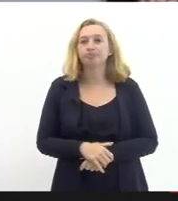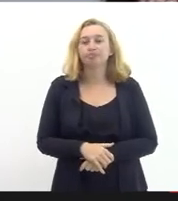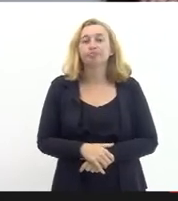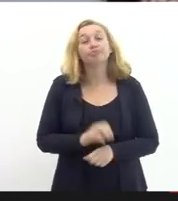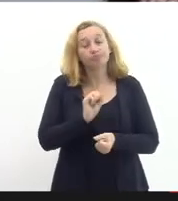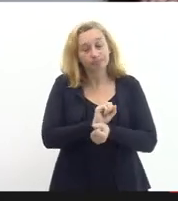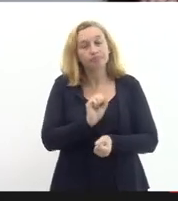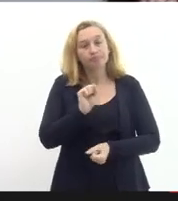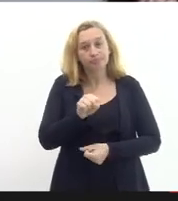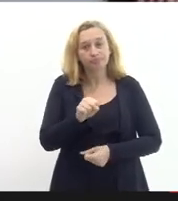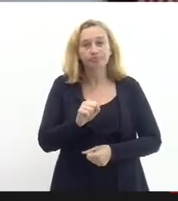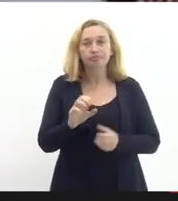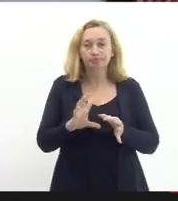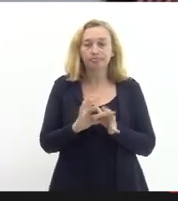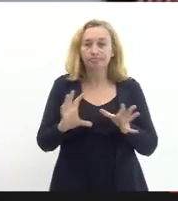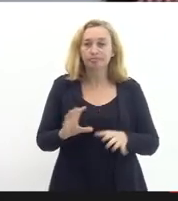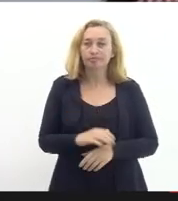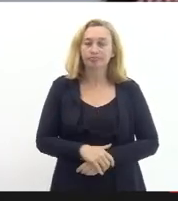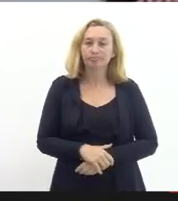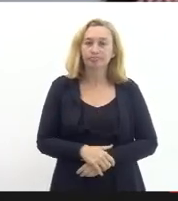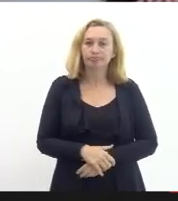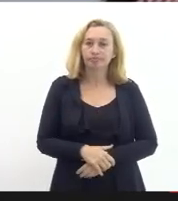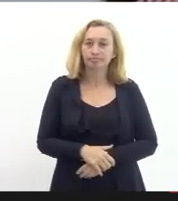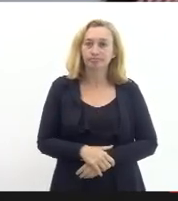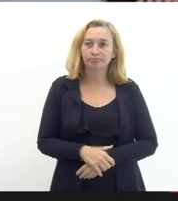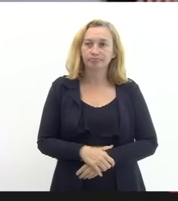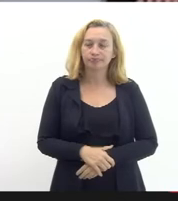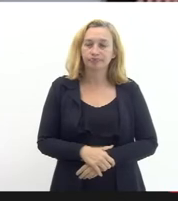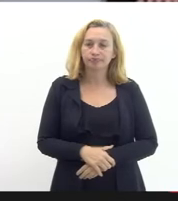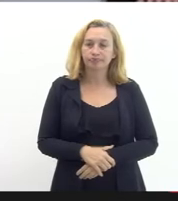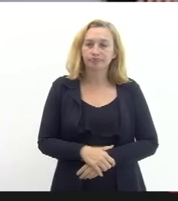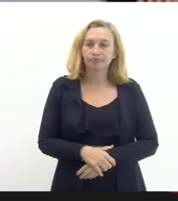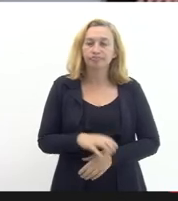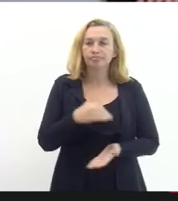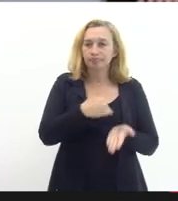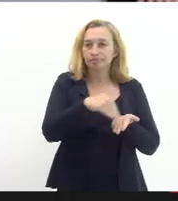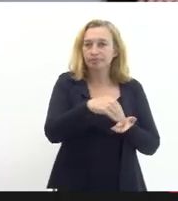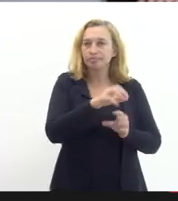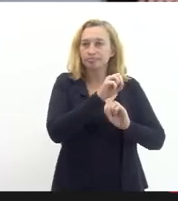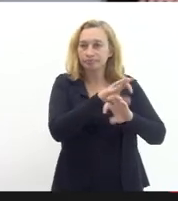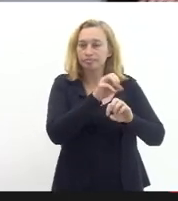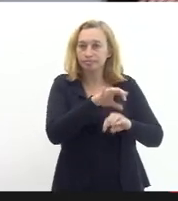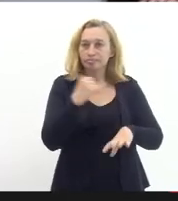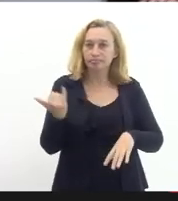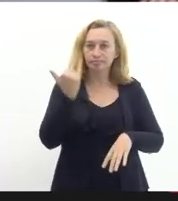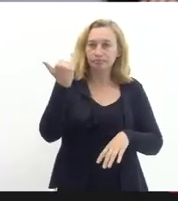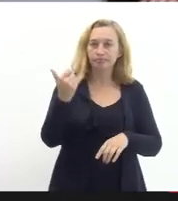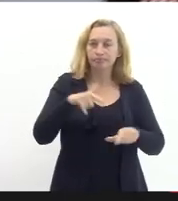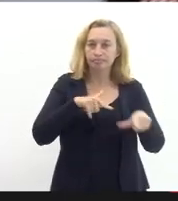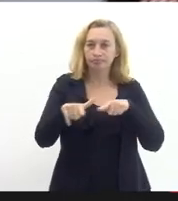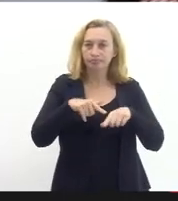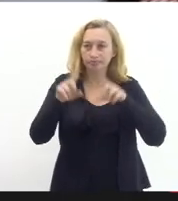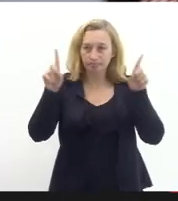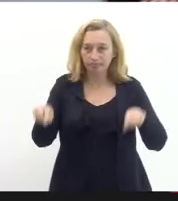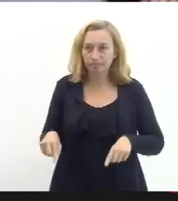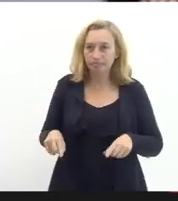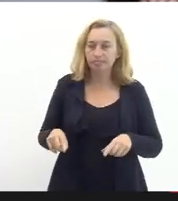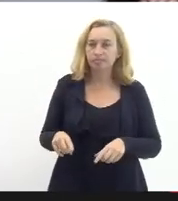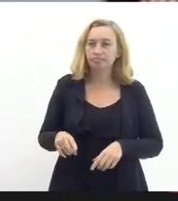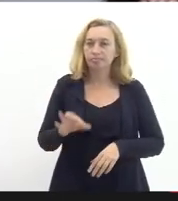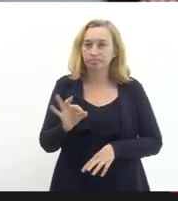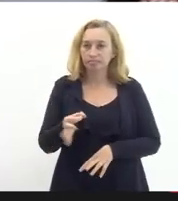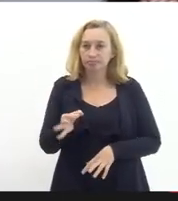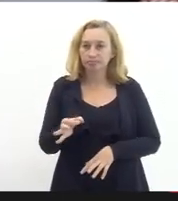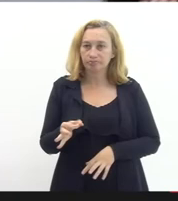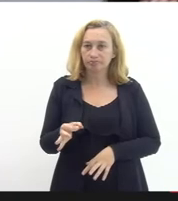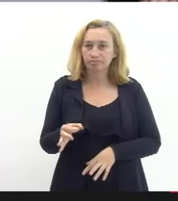espera que sim porque para a SEDUC também é importante trabalhar com os servidores de cartas de produtos efetivos por uma